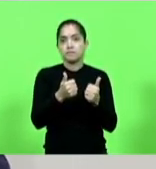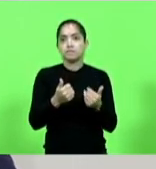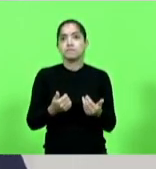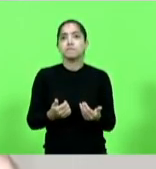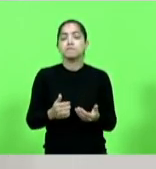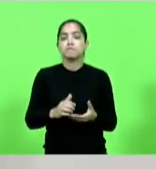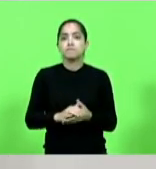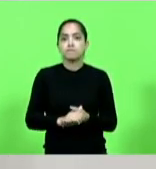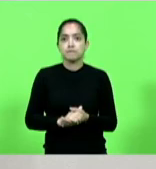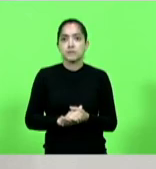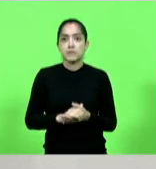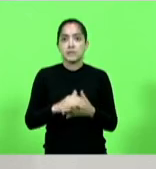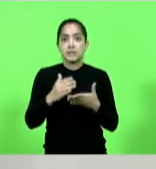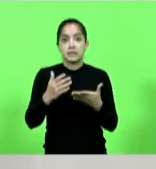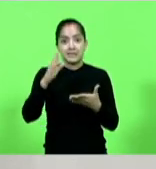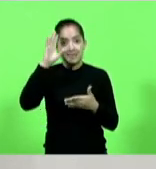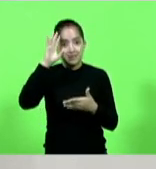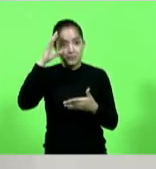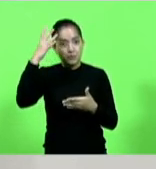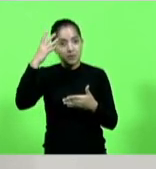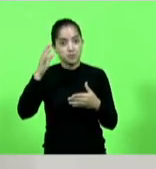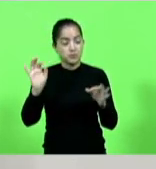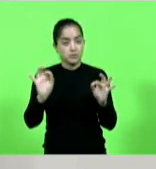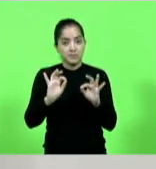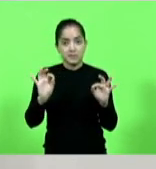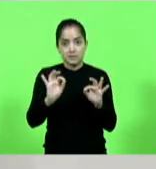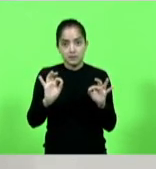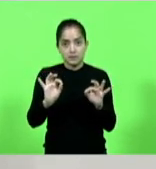E, se nós não resolvermos esta situação,